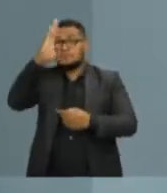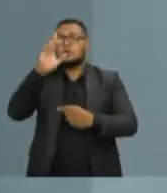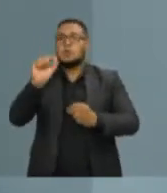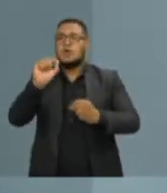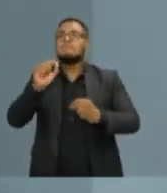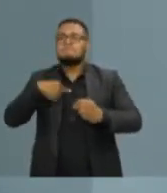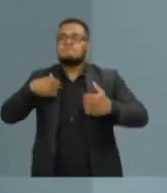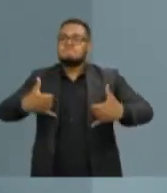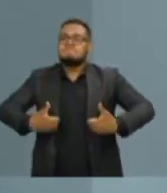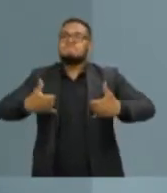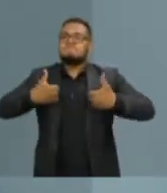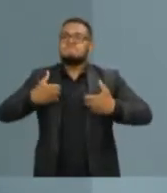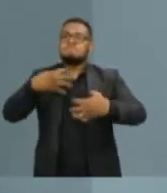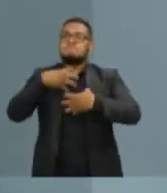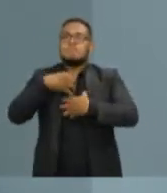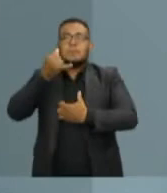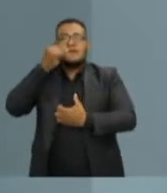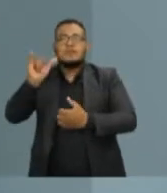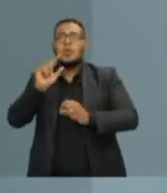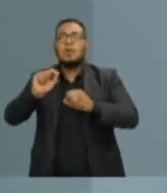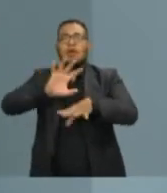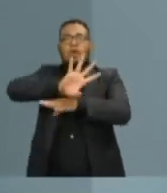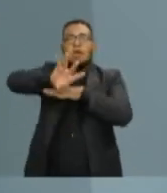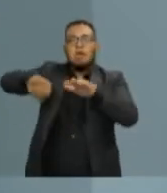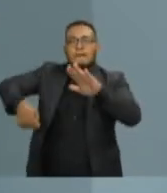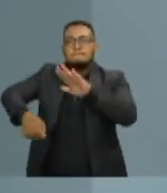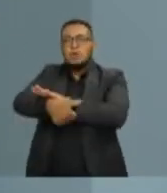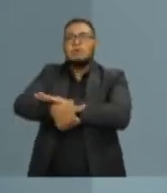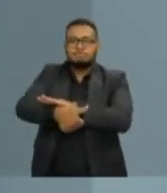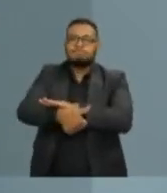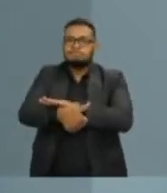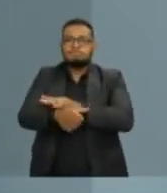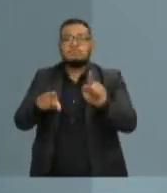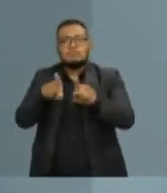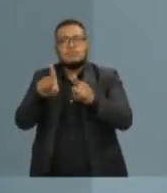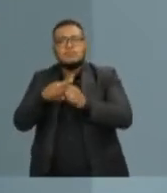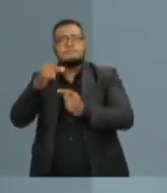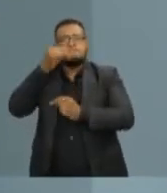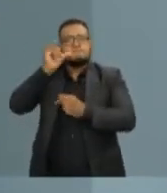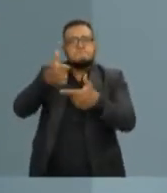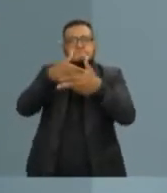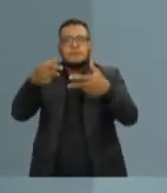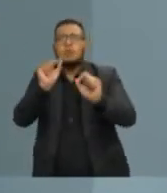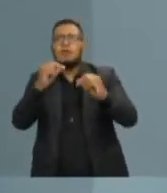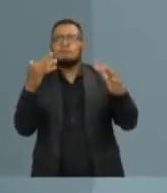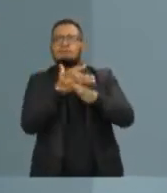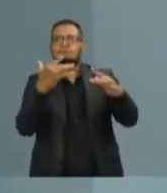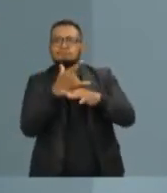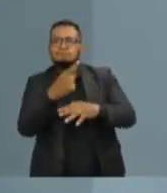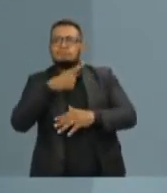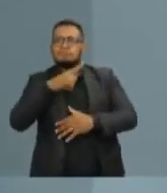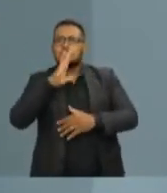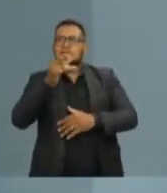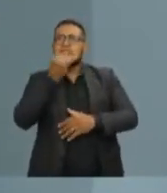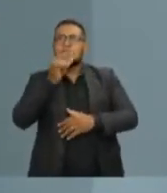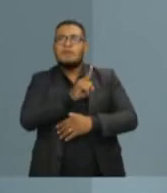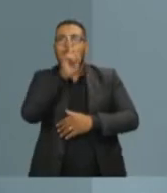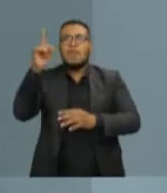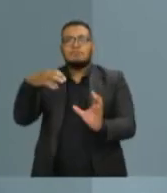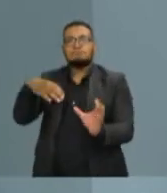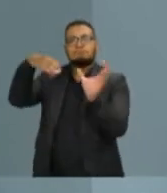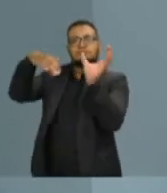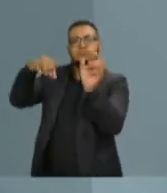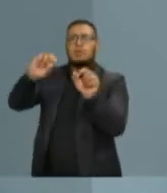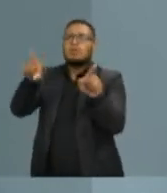para não se envolver em atos de corrupção, para não estar e não manchar, para que a cidade não volte para o cenário nacional e local